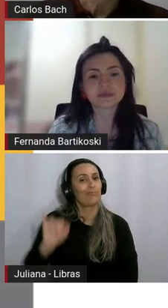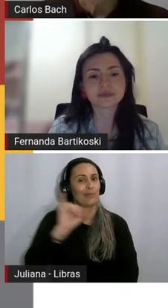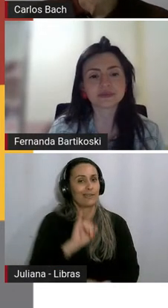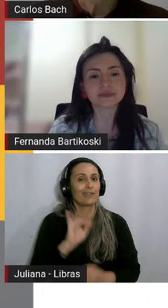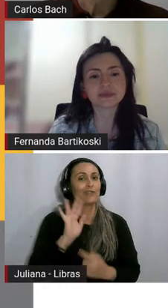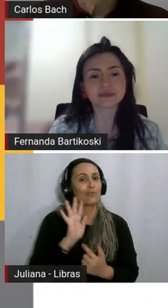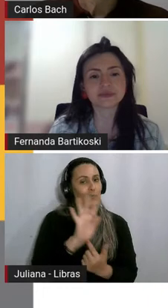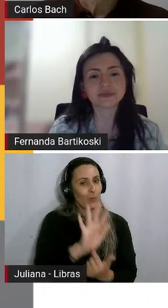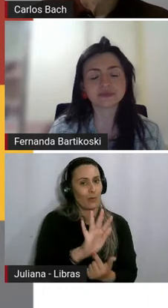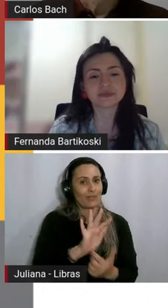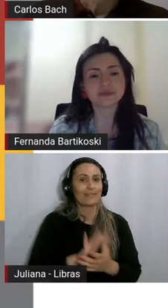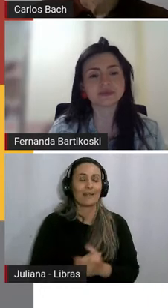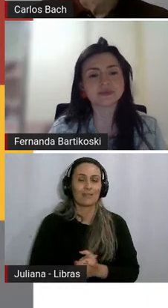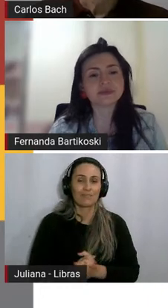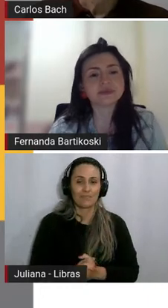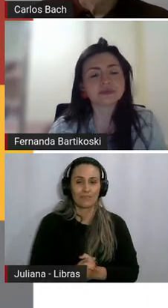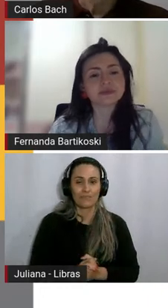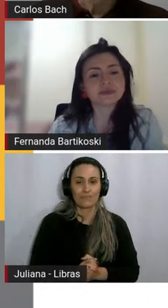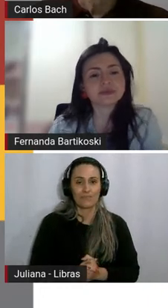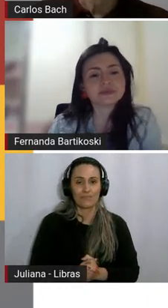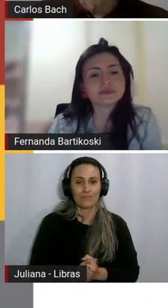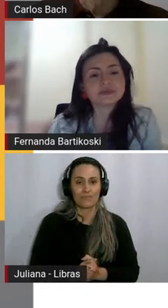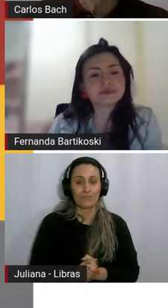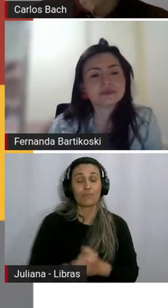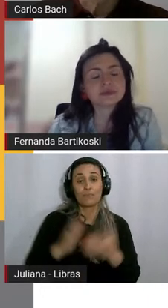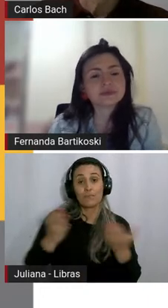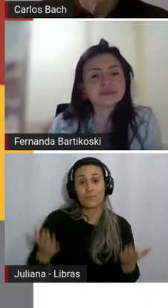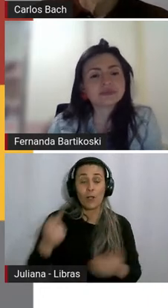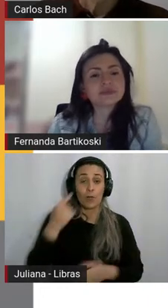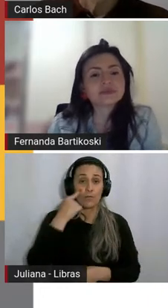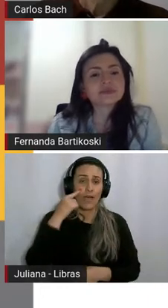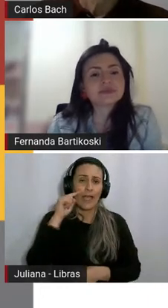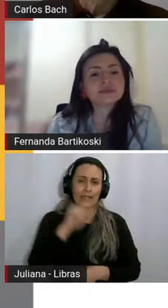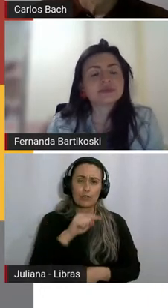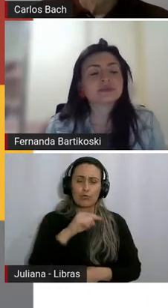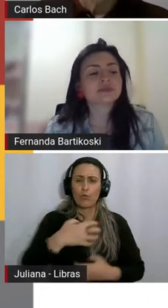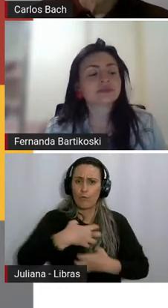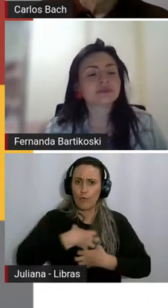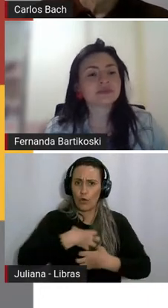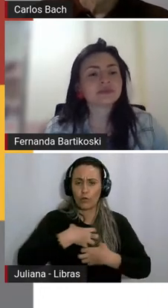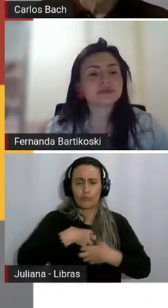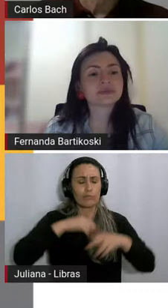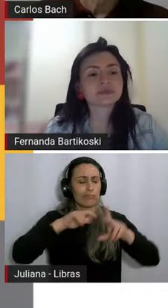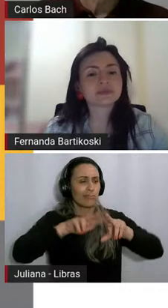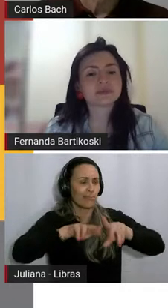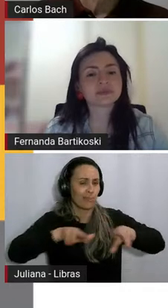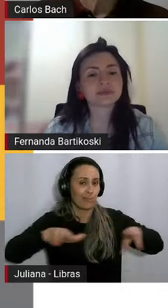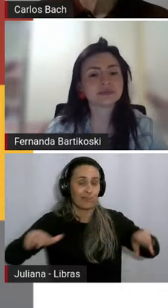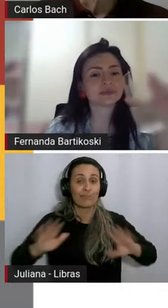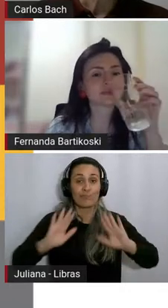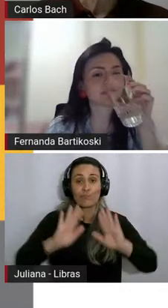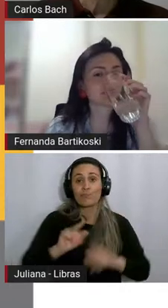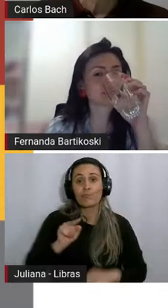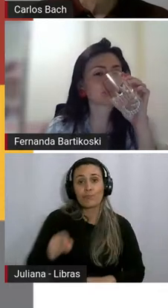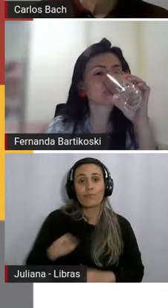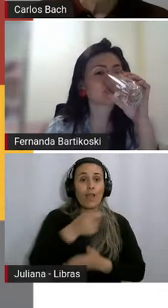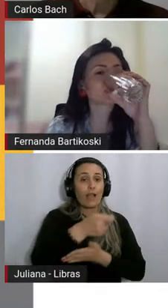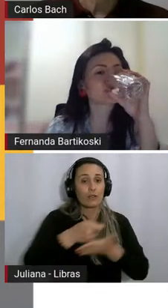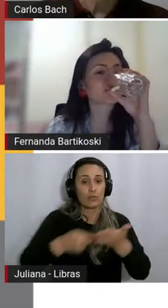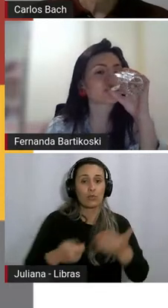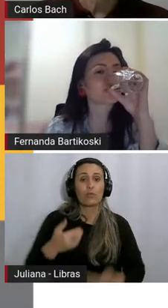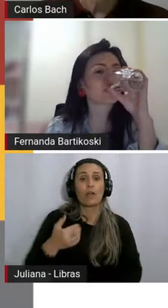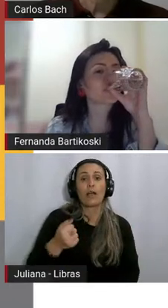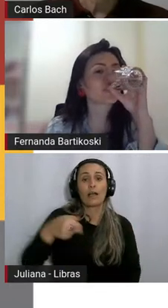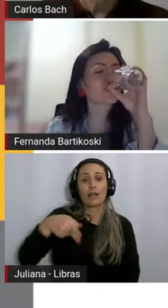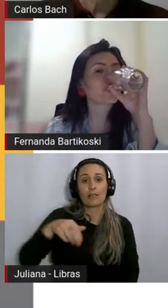sim. Então, o gênero crônica, segundo Antônio Cândido, e o